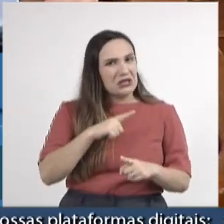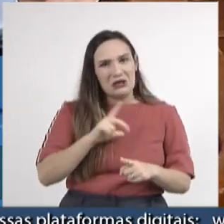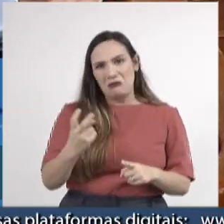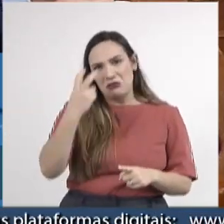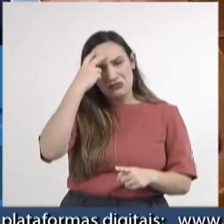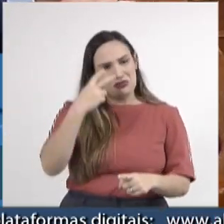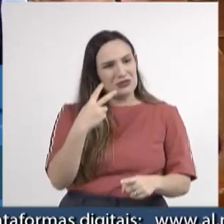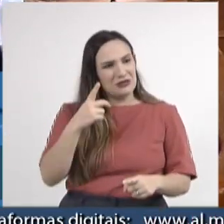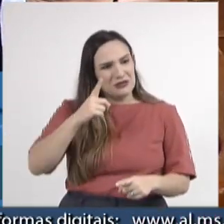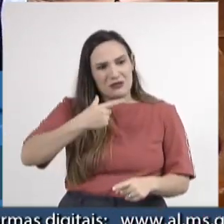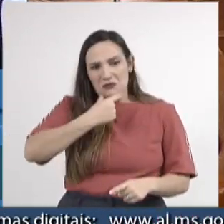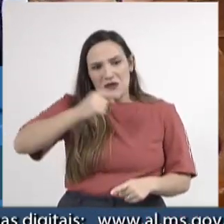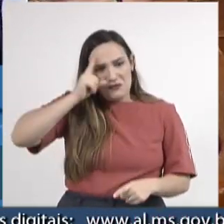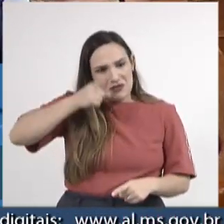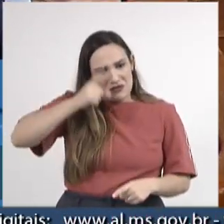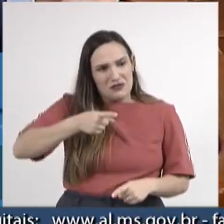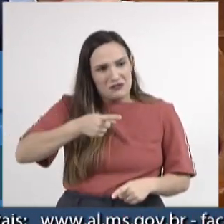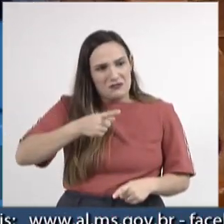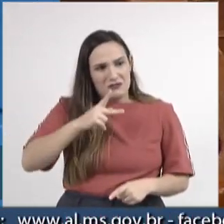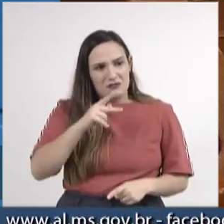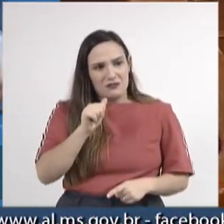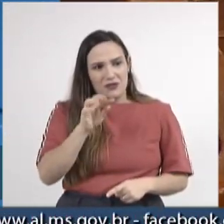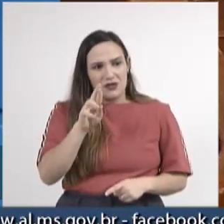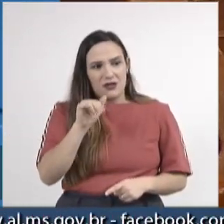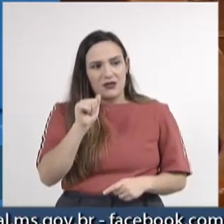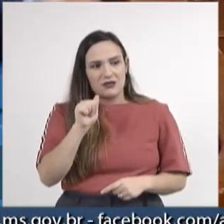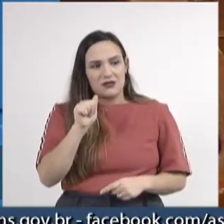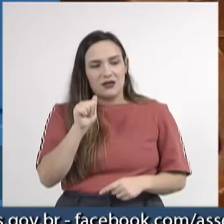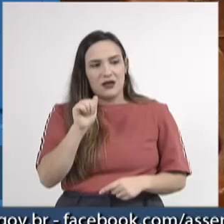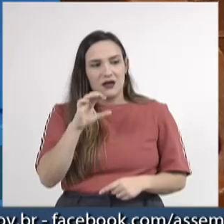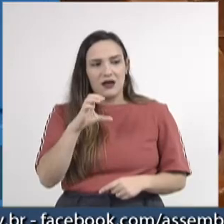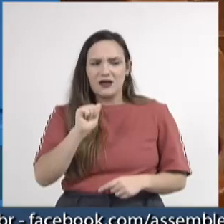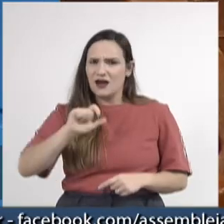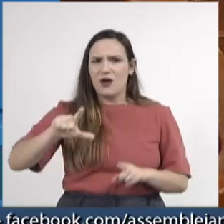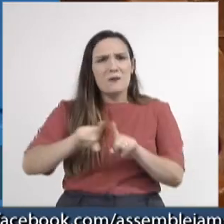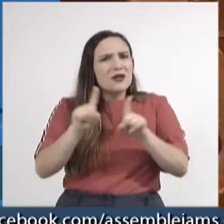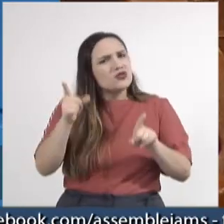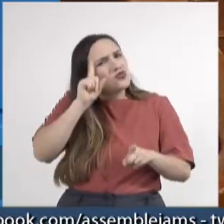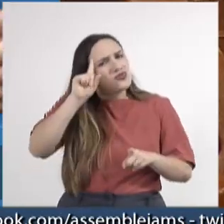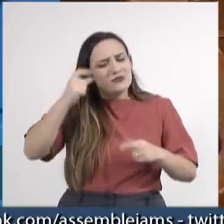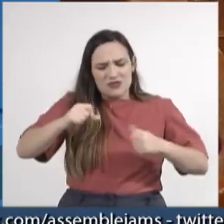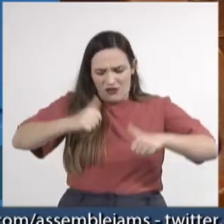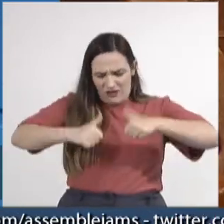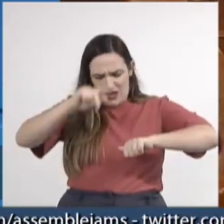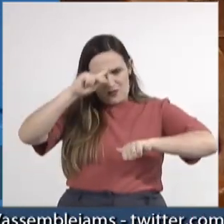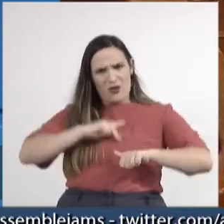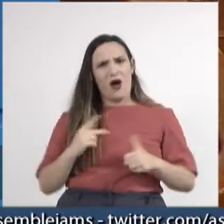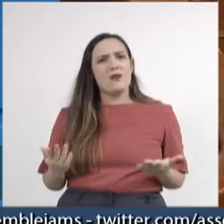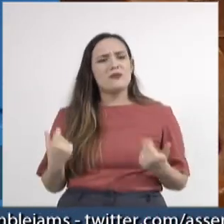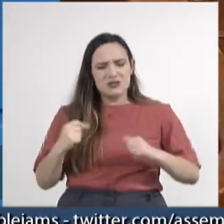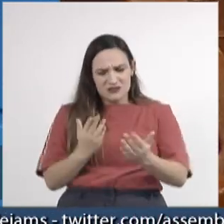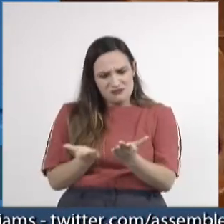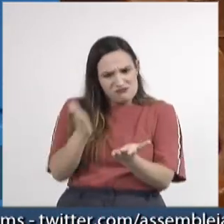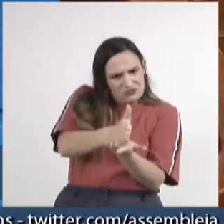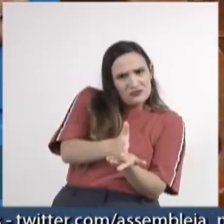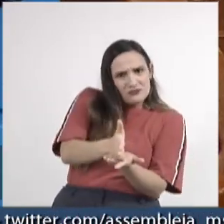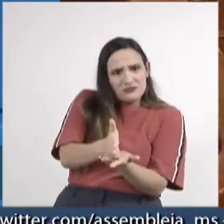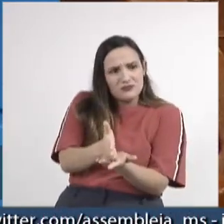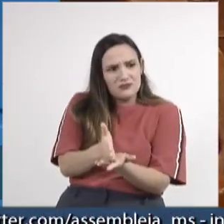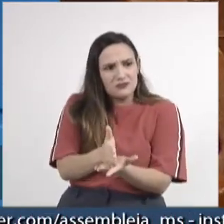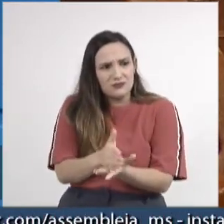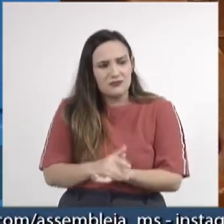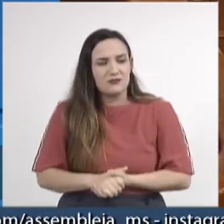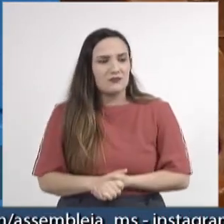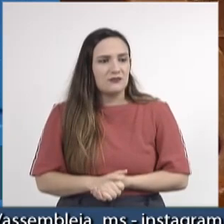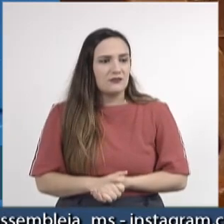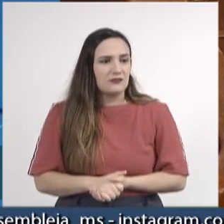machista, patriarcal, mas a gente tem que se rever todos os dias e a gente tem que se corrigir. Agora,